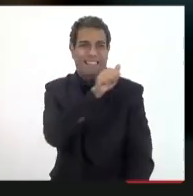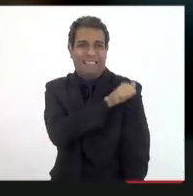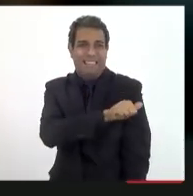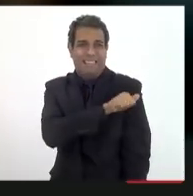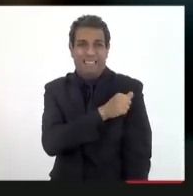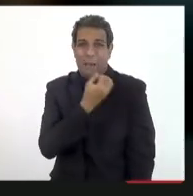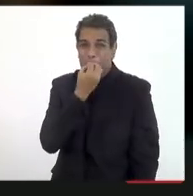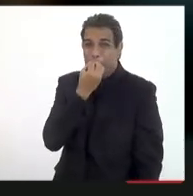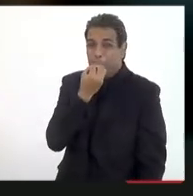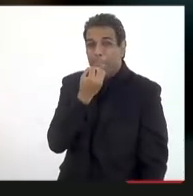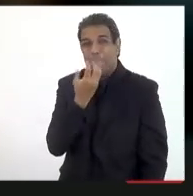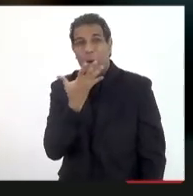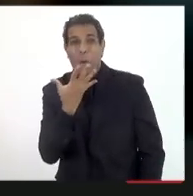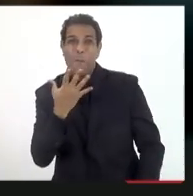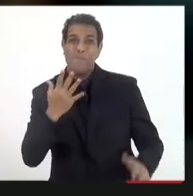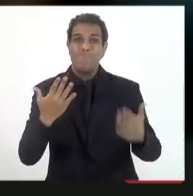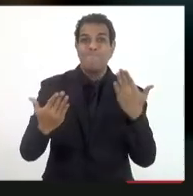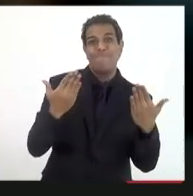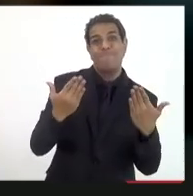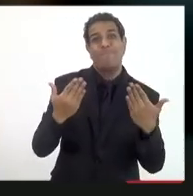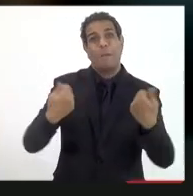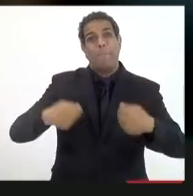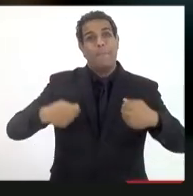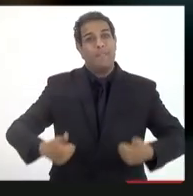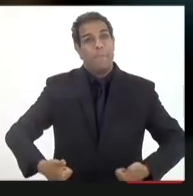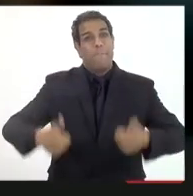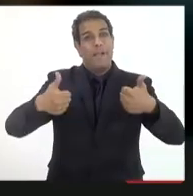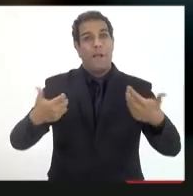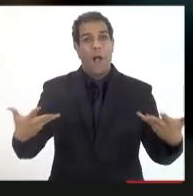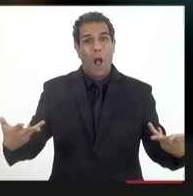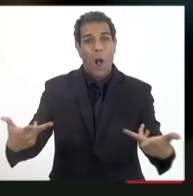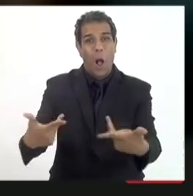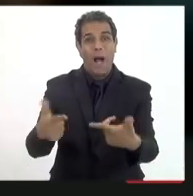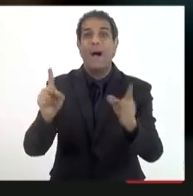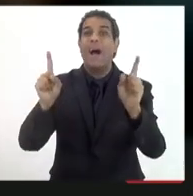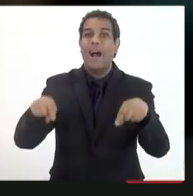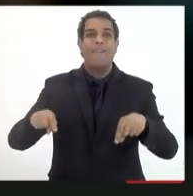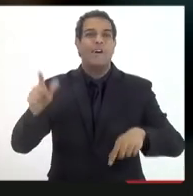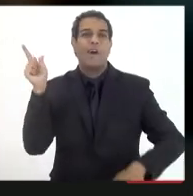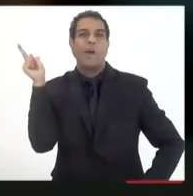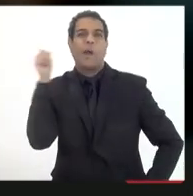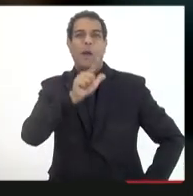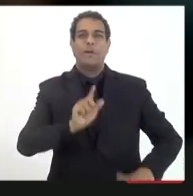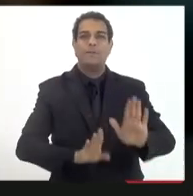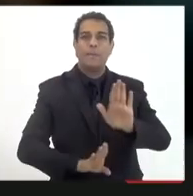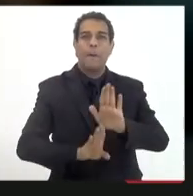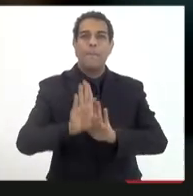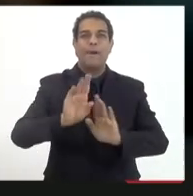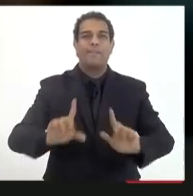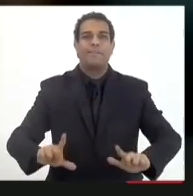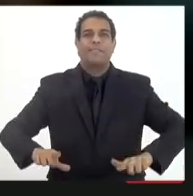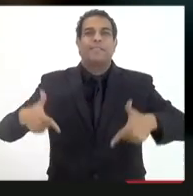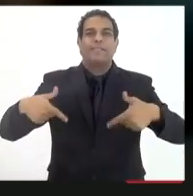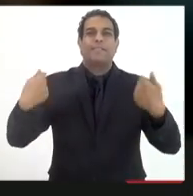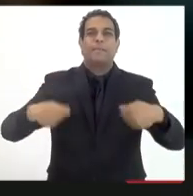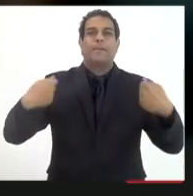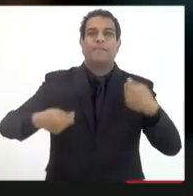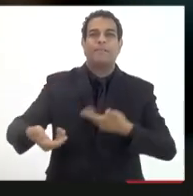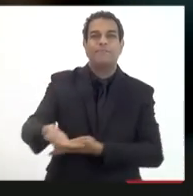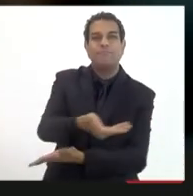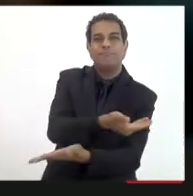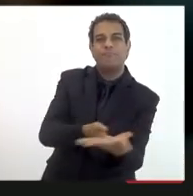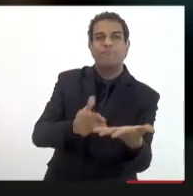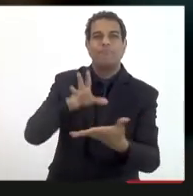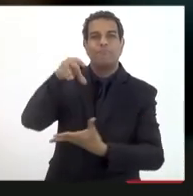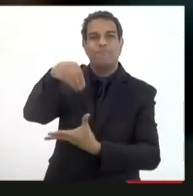tão bem a gente precisa muito melhorar porque isso vai alavancar as ações que serão permitidas através